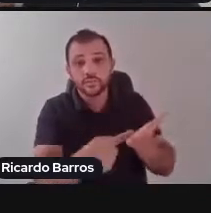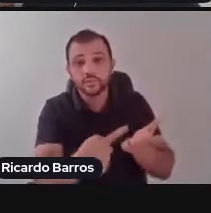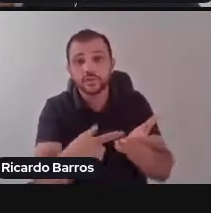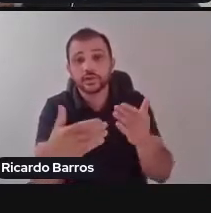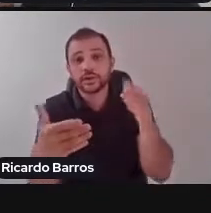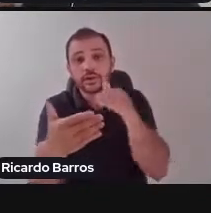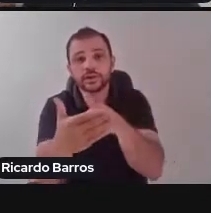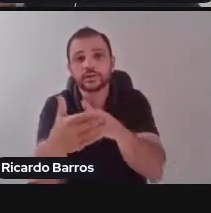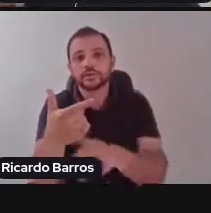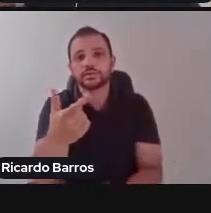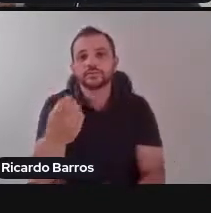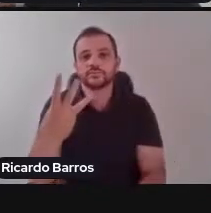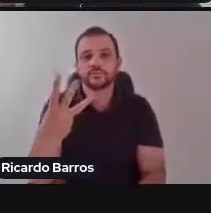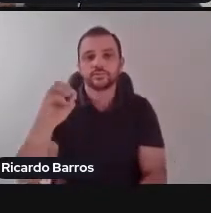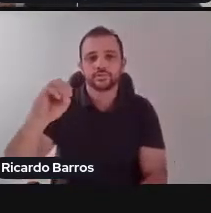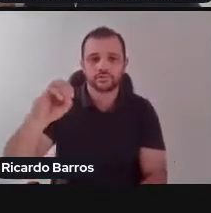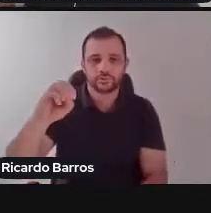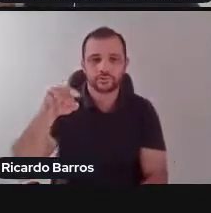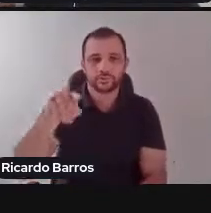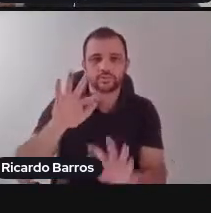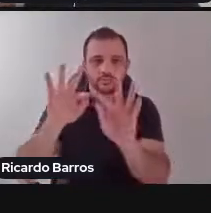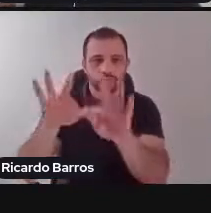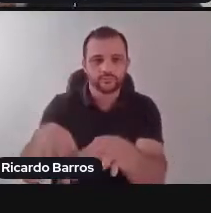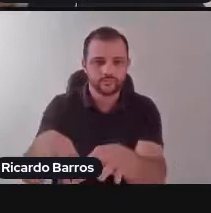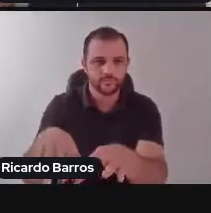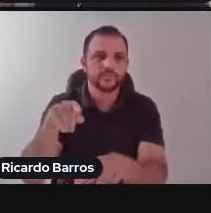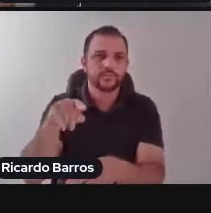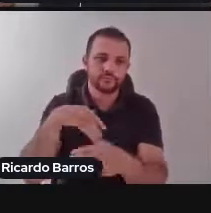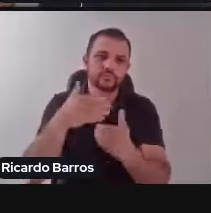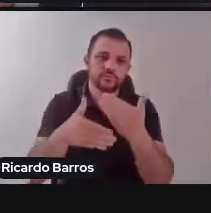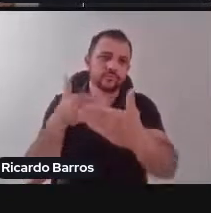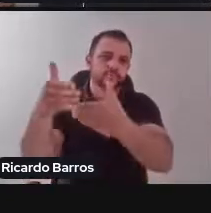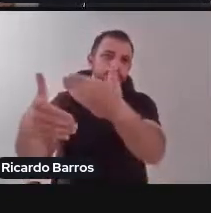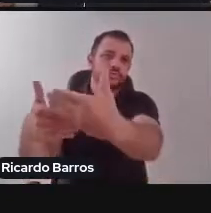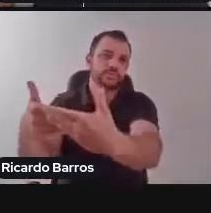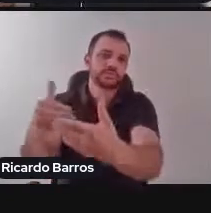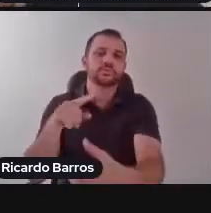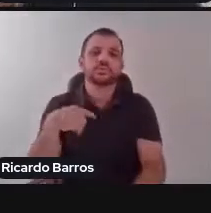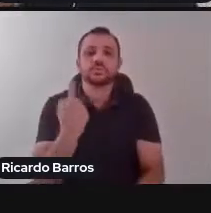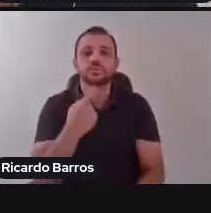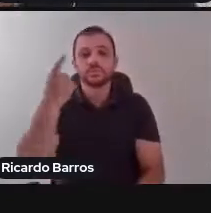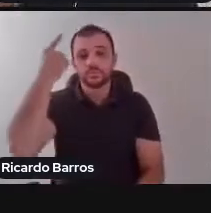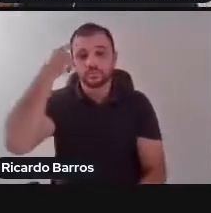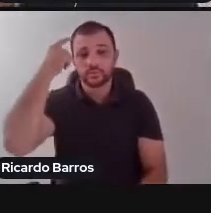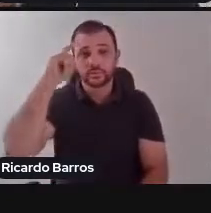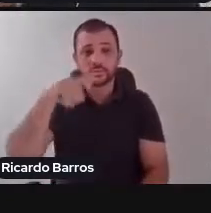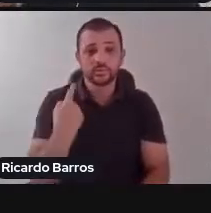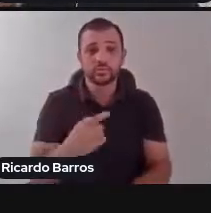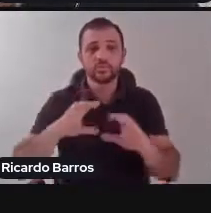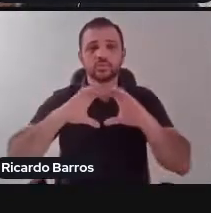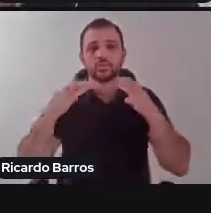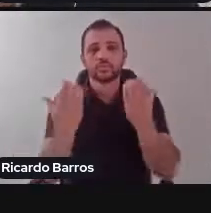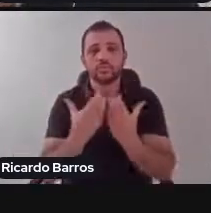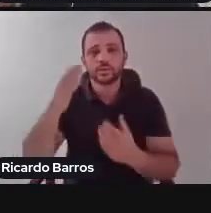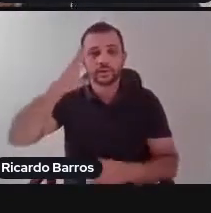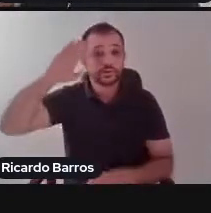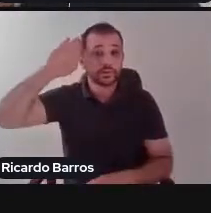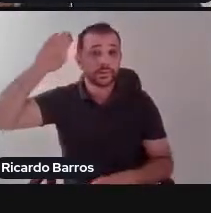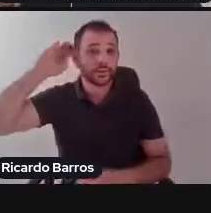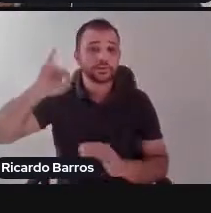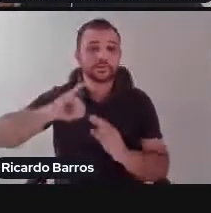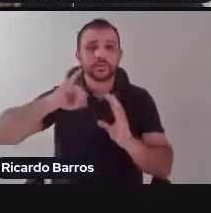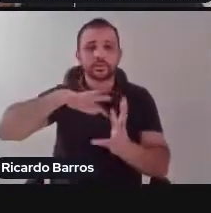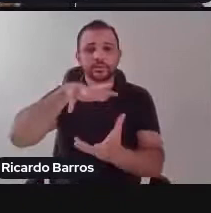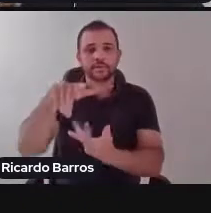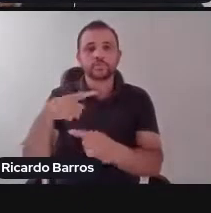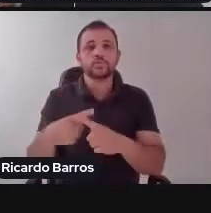então, neste percurso. E a pergunta que nós fazemos, enquanto comunidade acadêmica internacional, porque a UEMA faz parte, também,